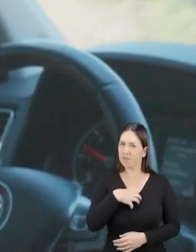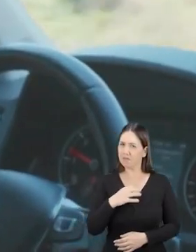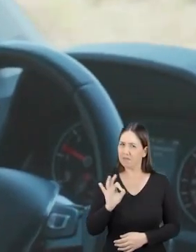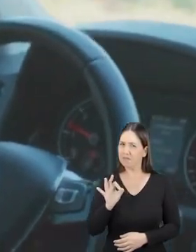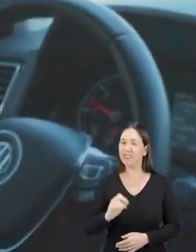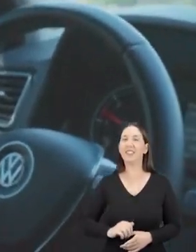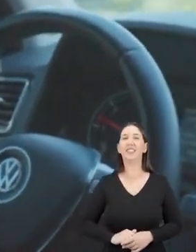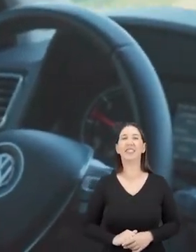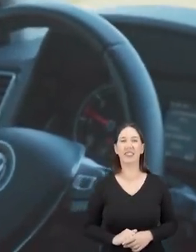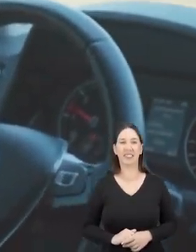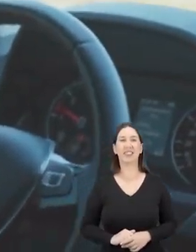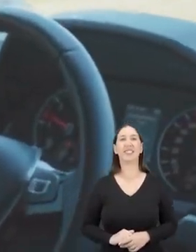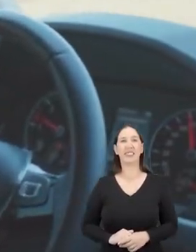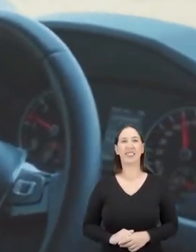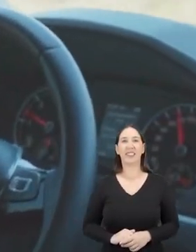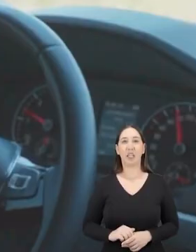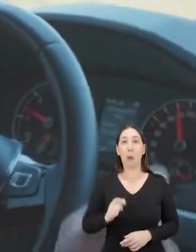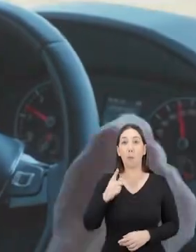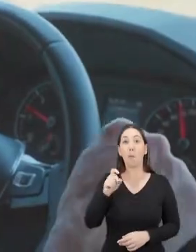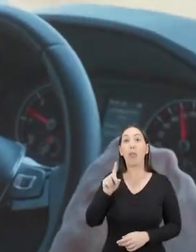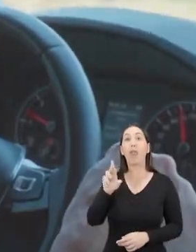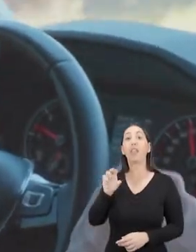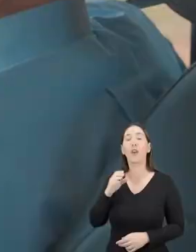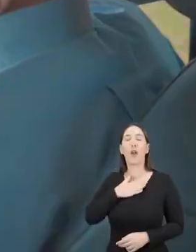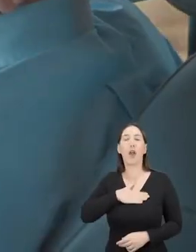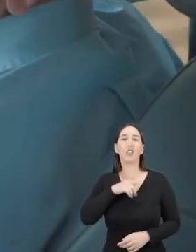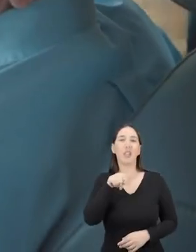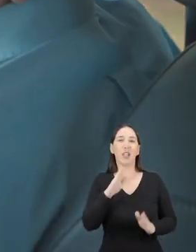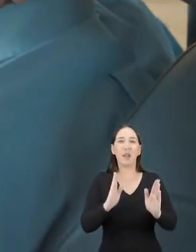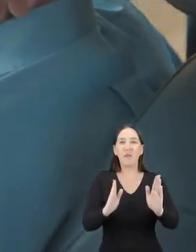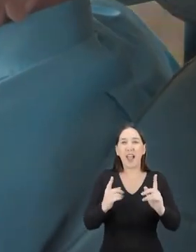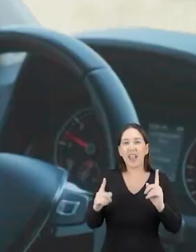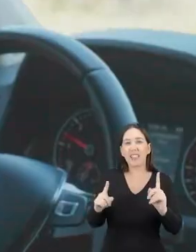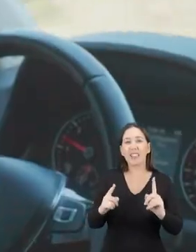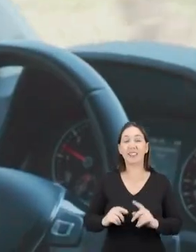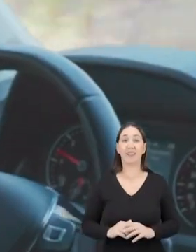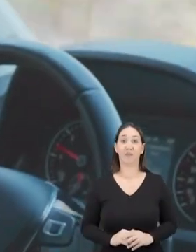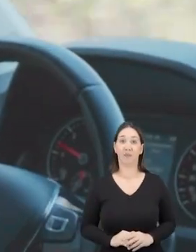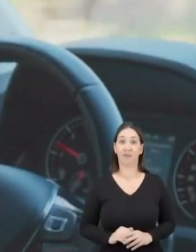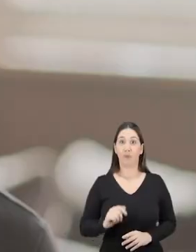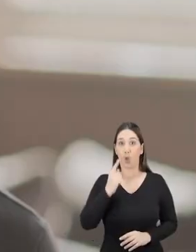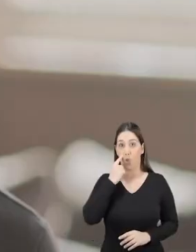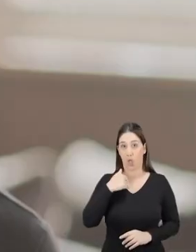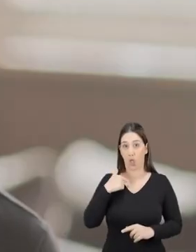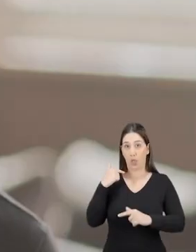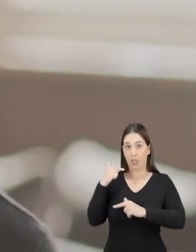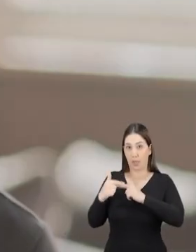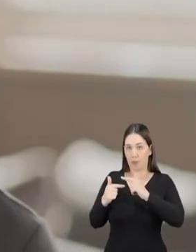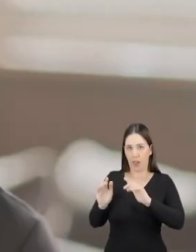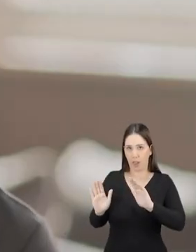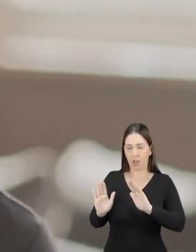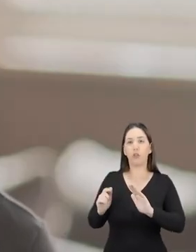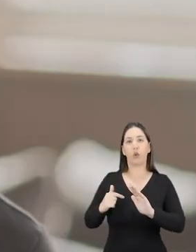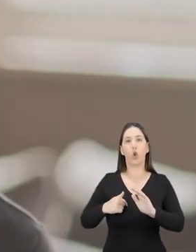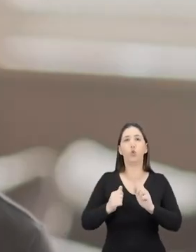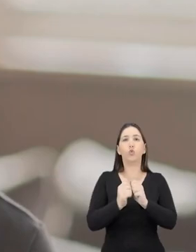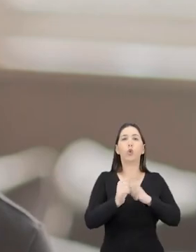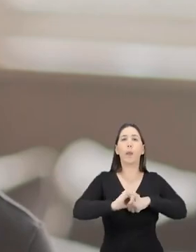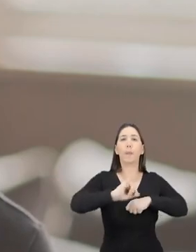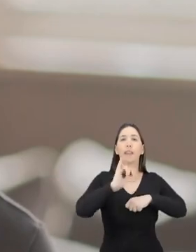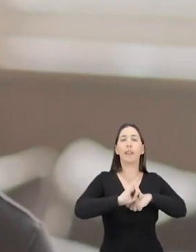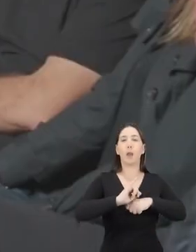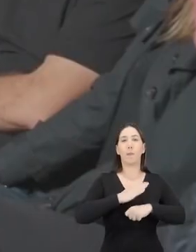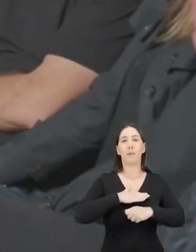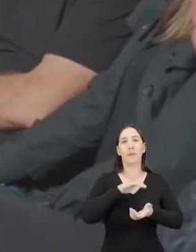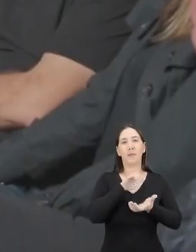O João Pedro gostou dessa parte, ó. Eu, quando não estou trabalhando, eu sempre procuro ficar aqui na